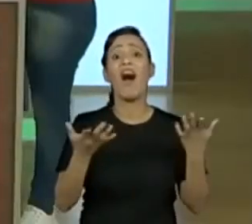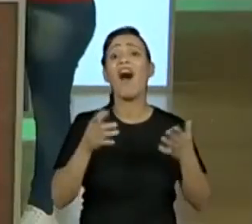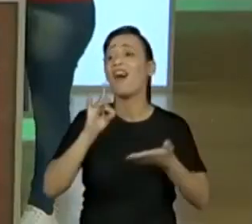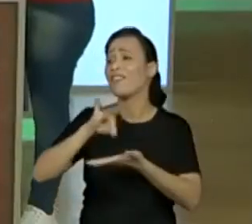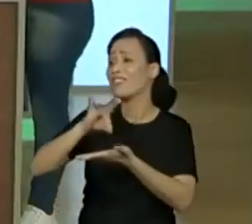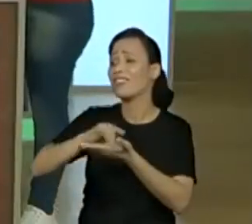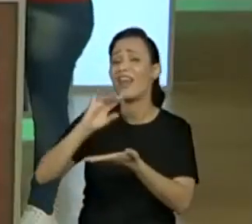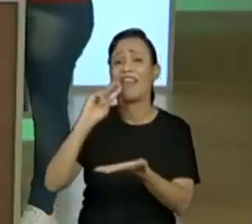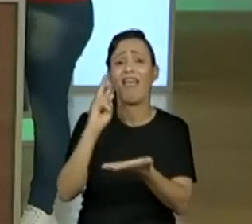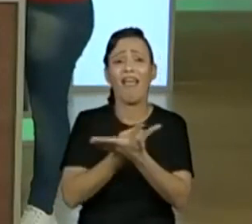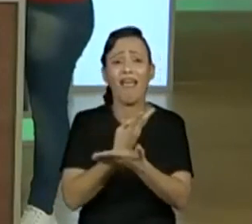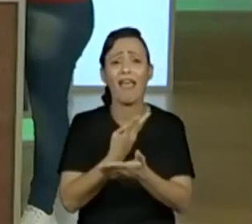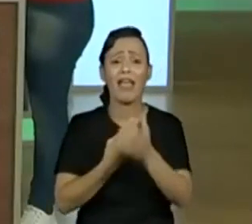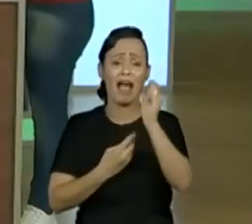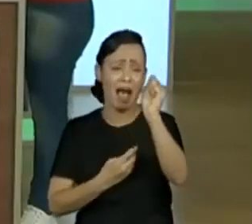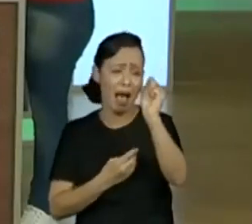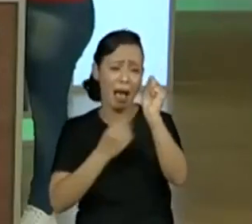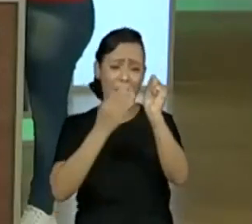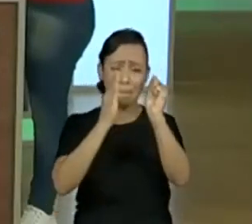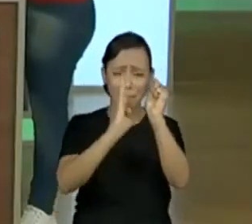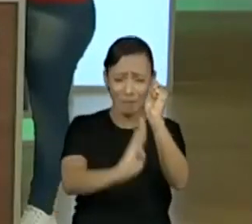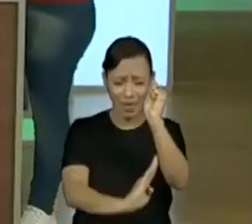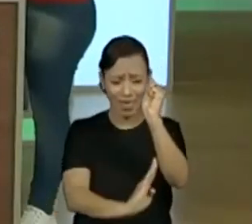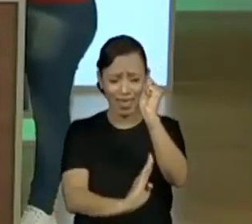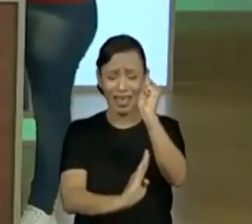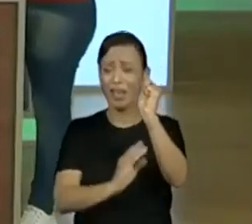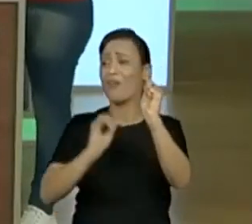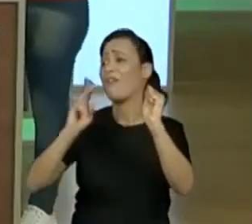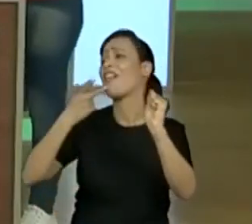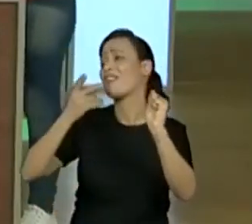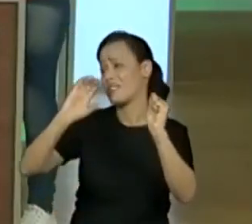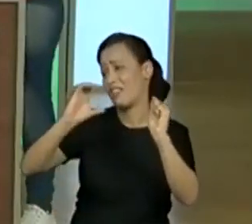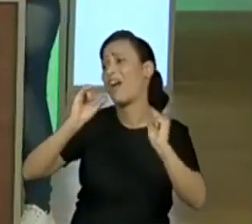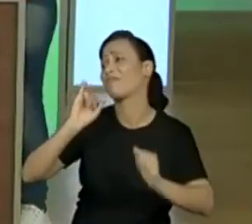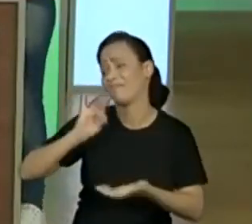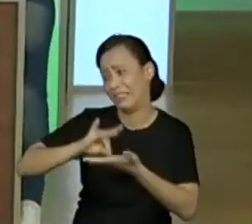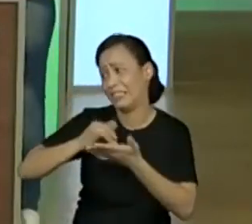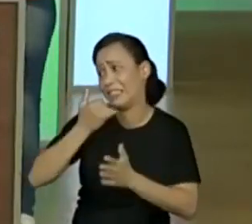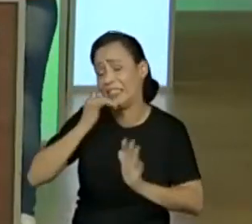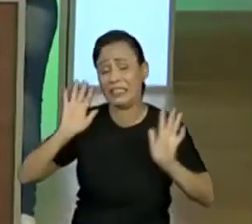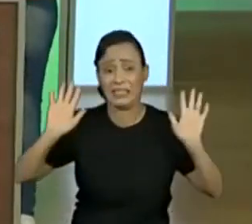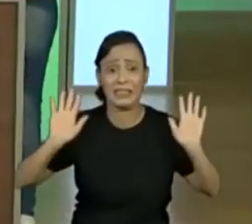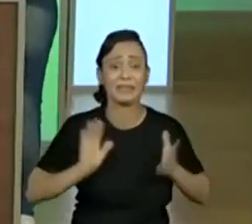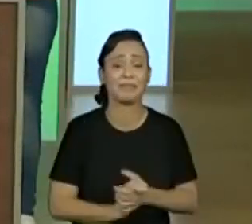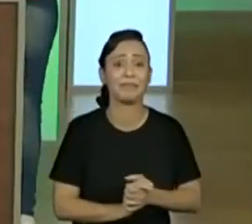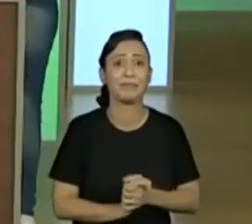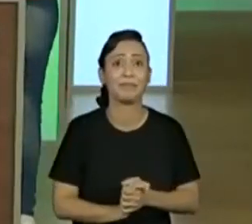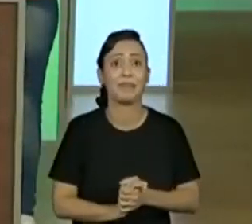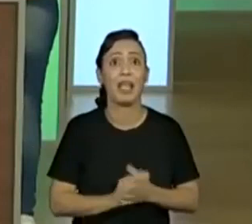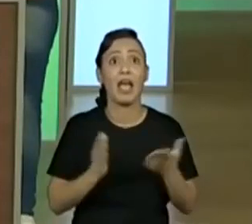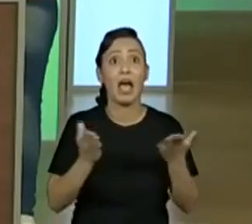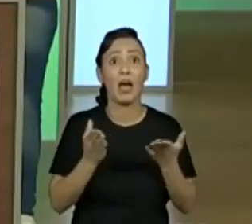direto para a outra. Mas tudo bem, vamos ali para a B. Isso. Quatro mais três. Olha só.